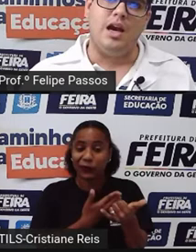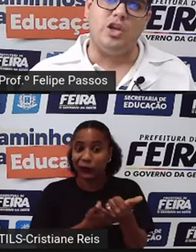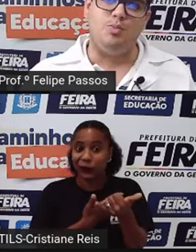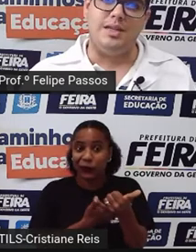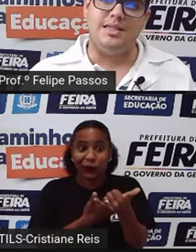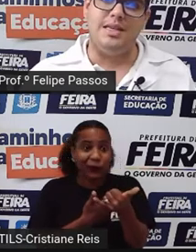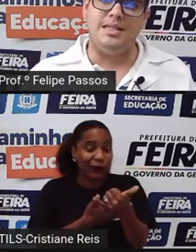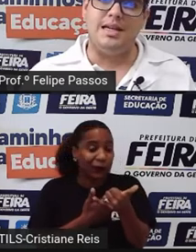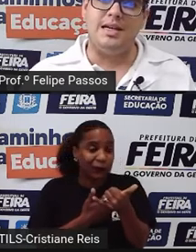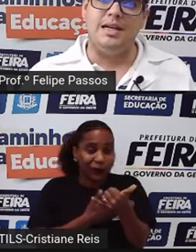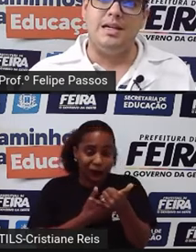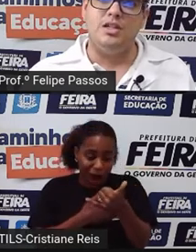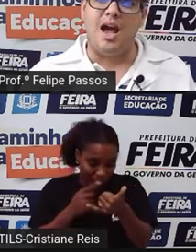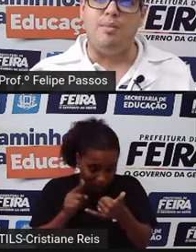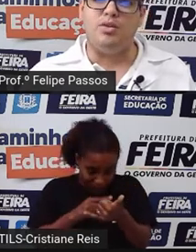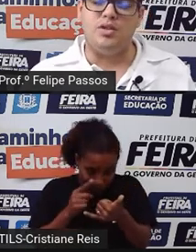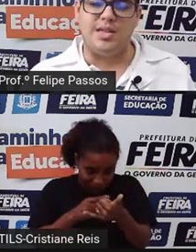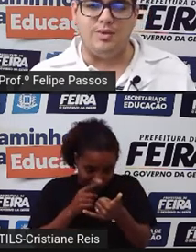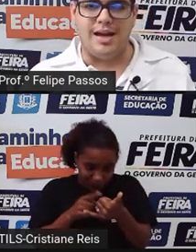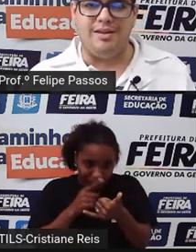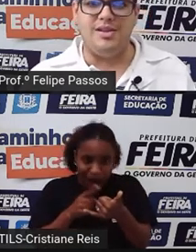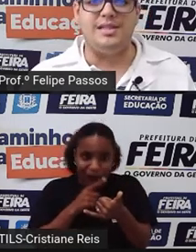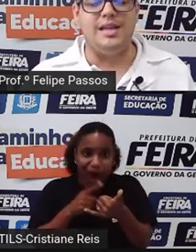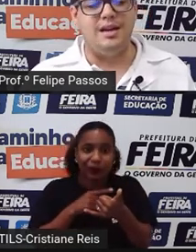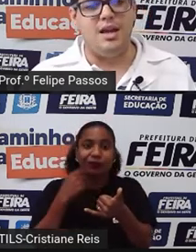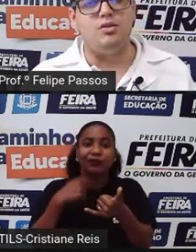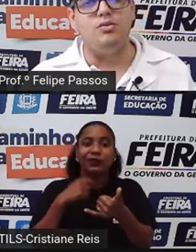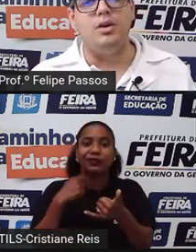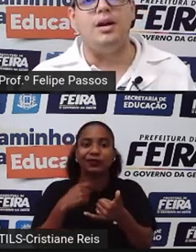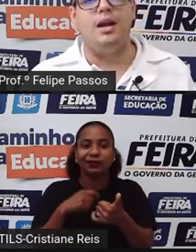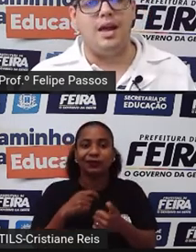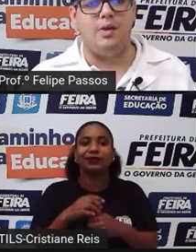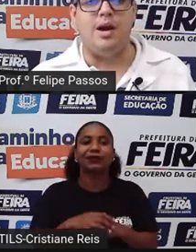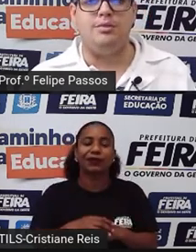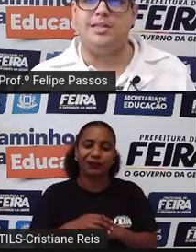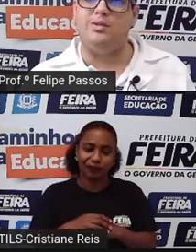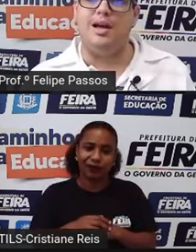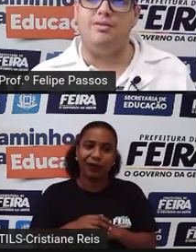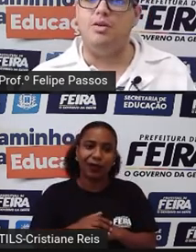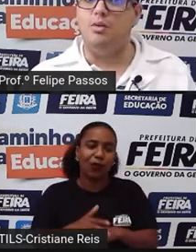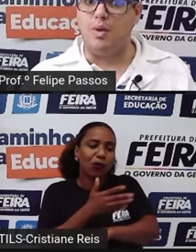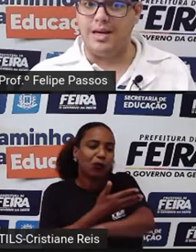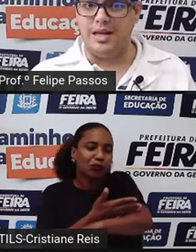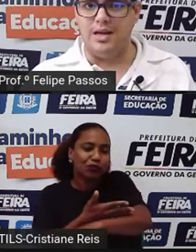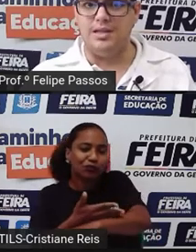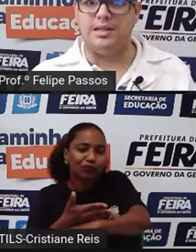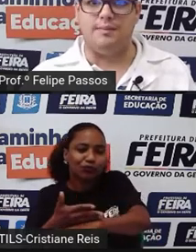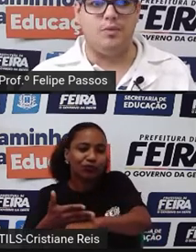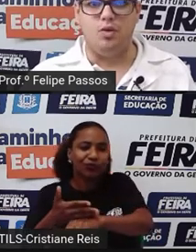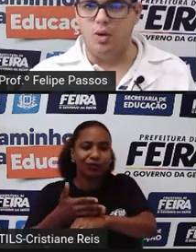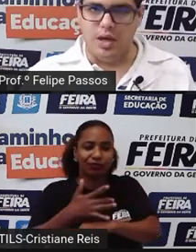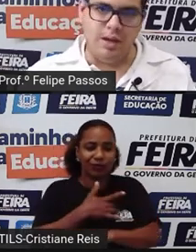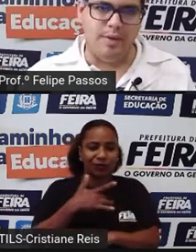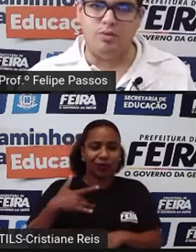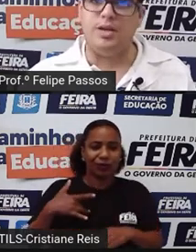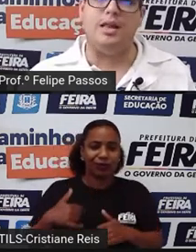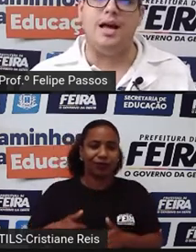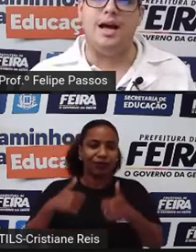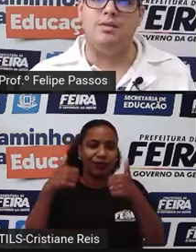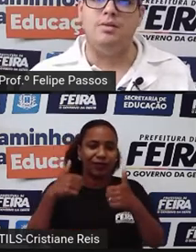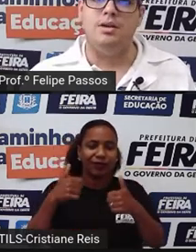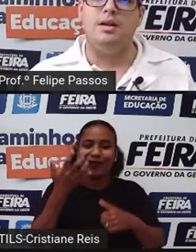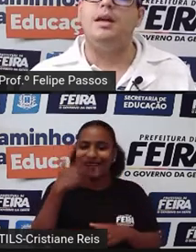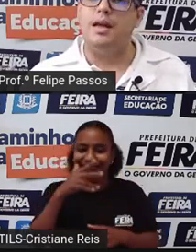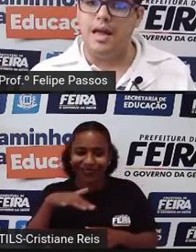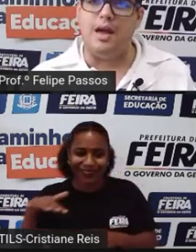né? A gente precisa de hábitos saudáveis e a leitura, ela é um hábito saudável. Uma criança correr para tudo que é